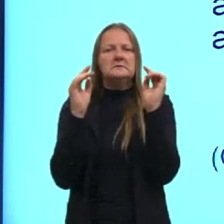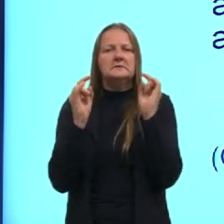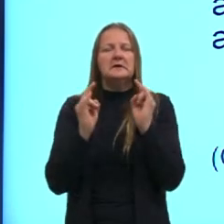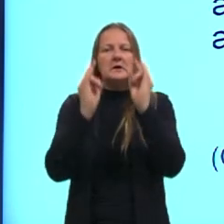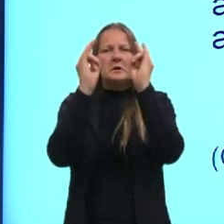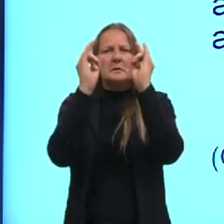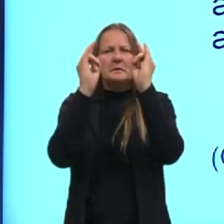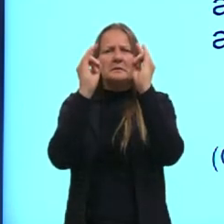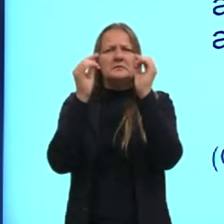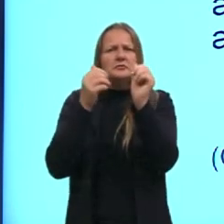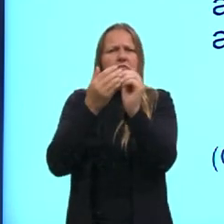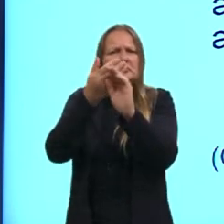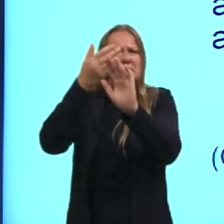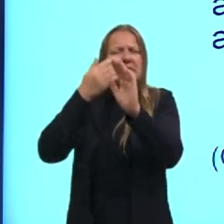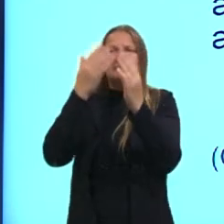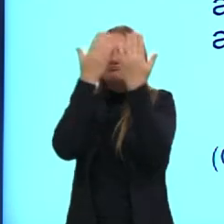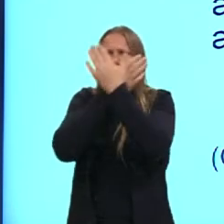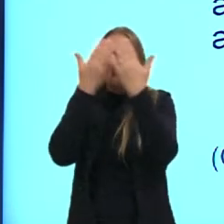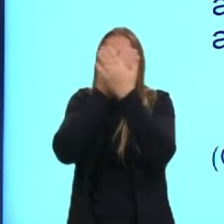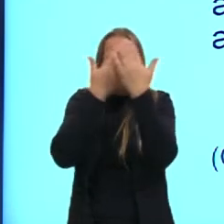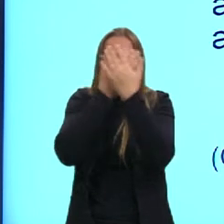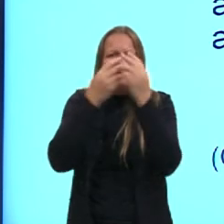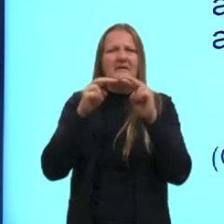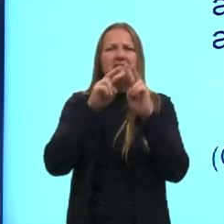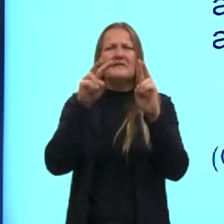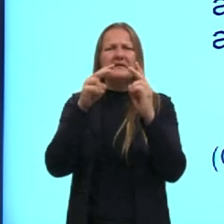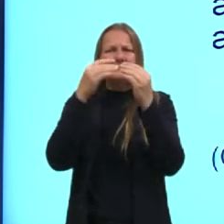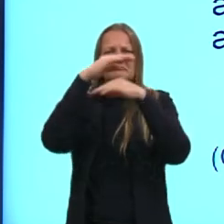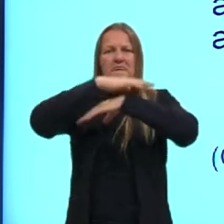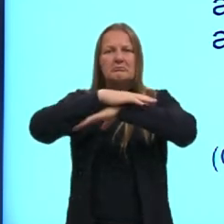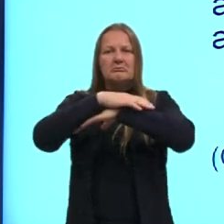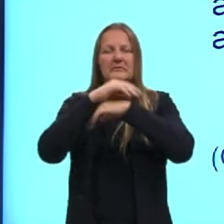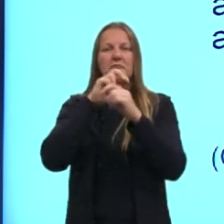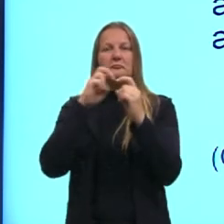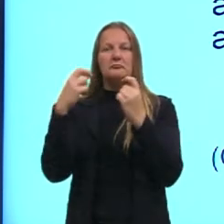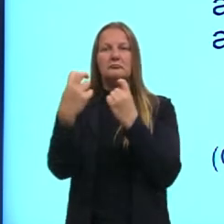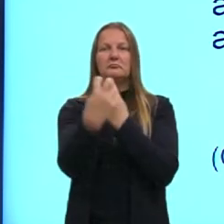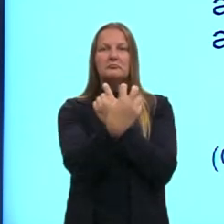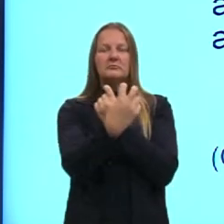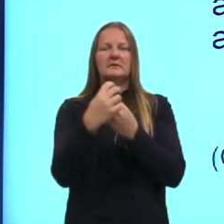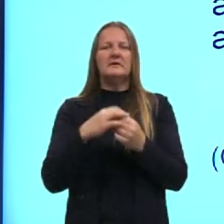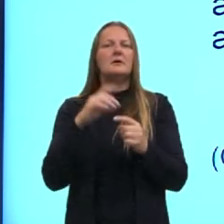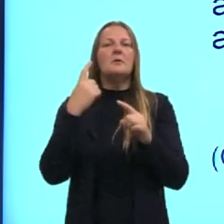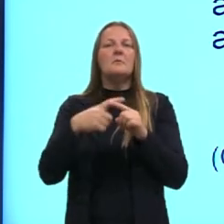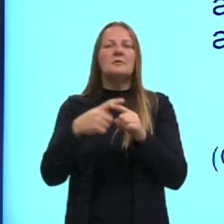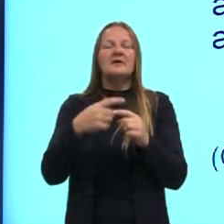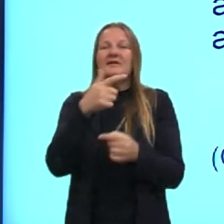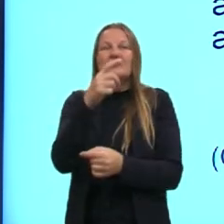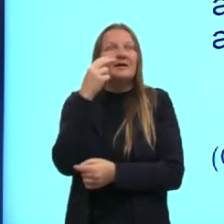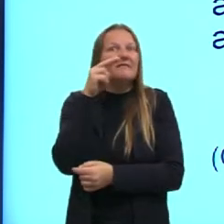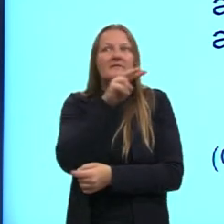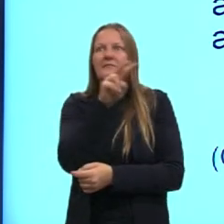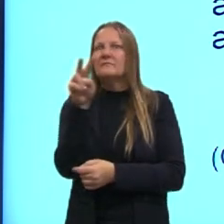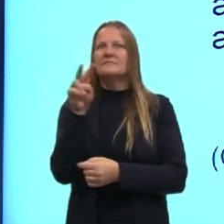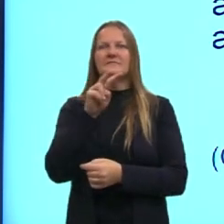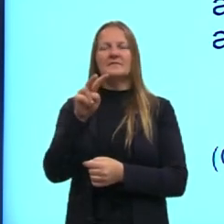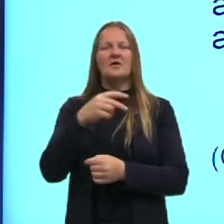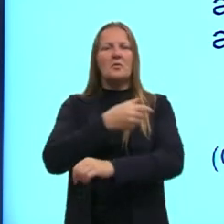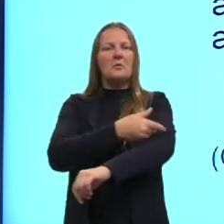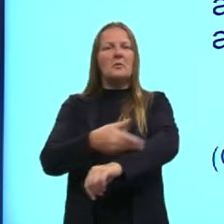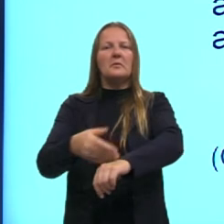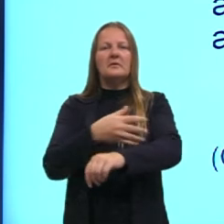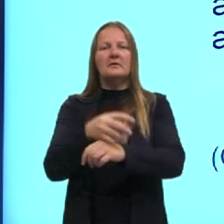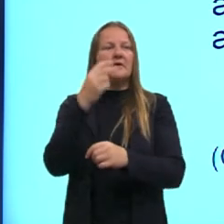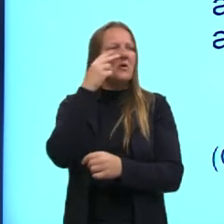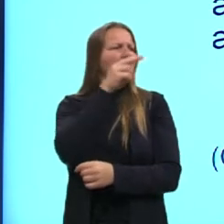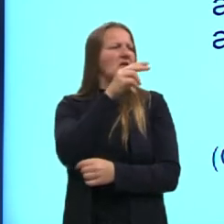fundos e a não ter outra vista que não as janelas ao redor. E porque não tem vista, logo se acostuma a não